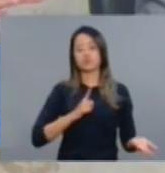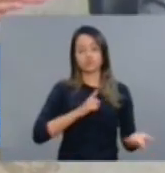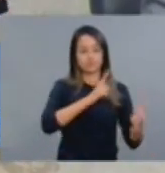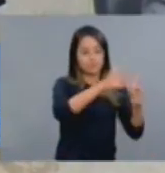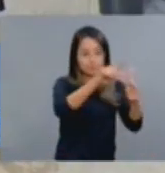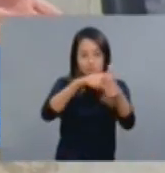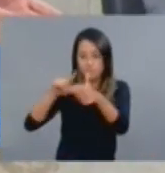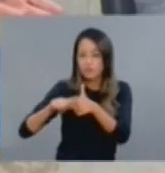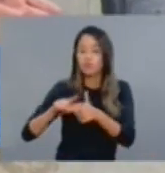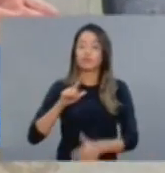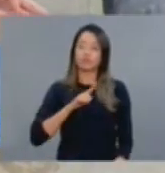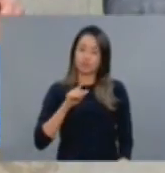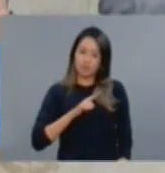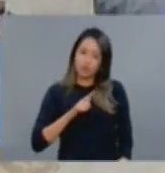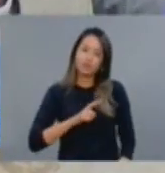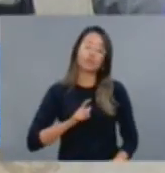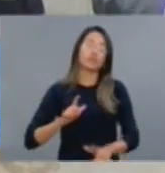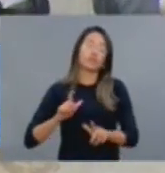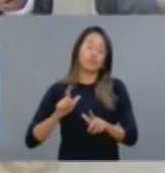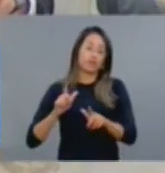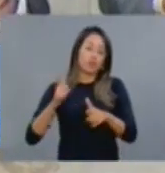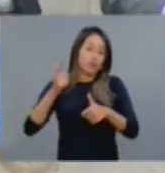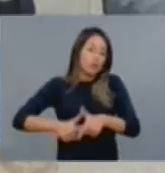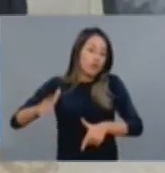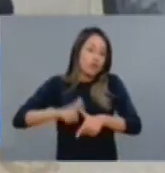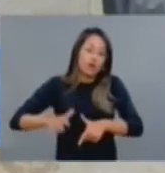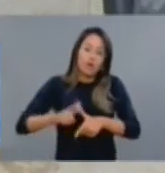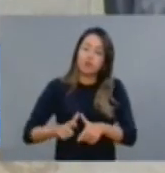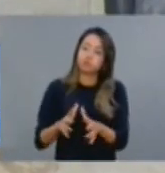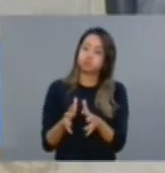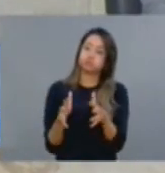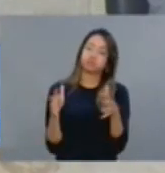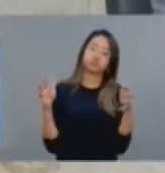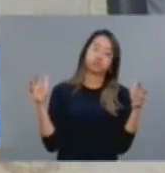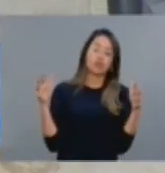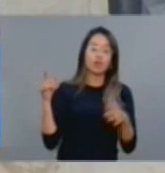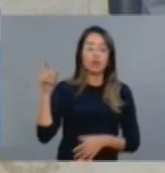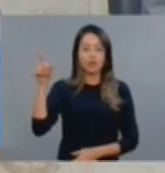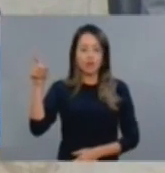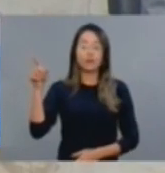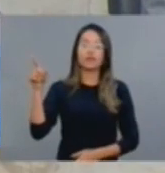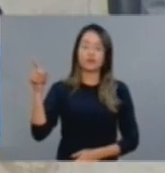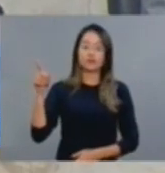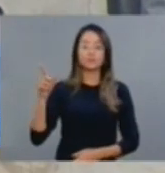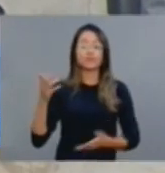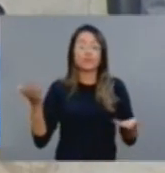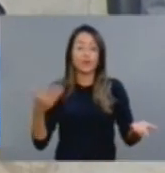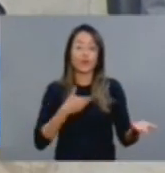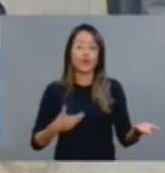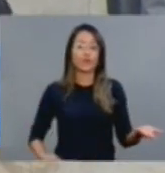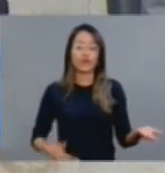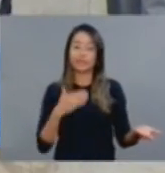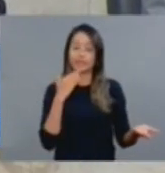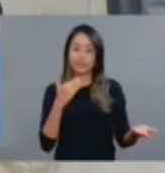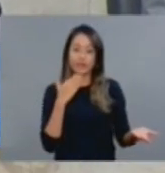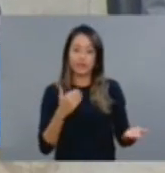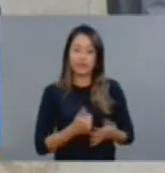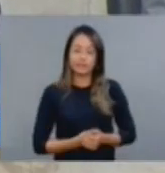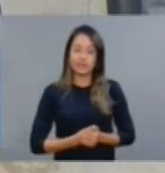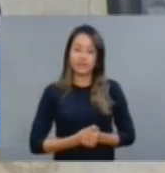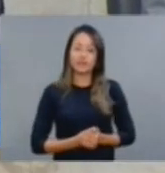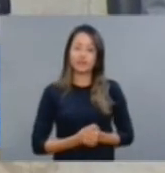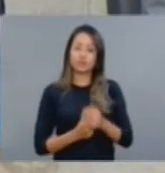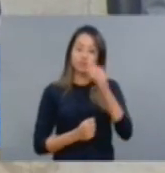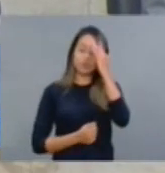problemática aumenta no hospital, pessoas vão sofrendo com isso, e o governo, por uma birra